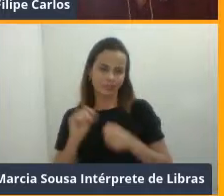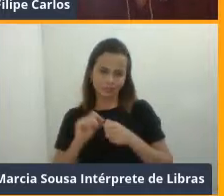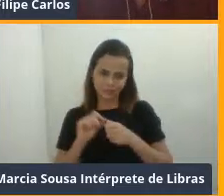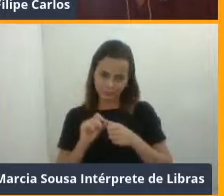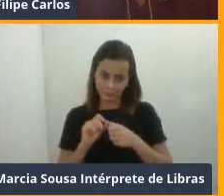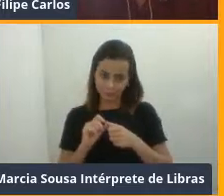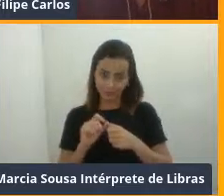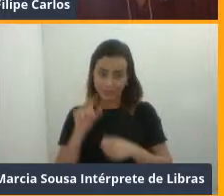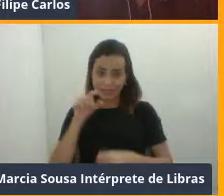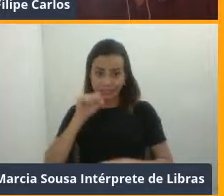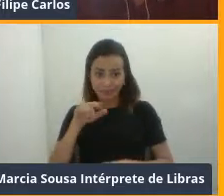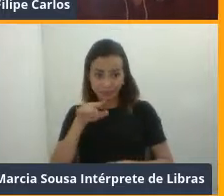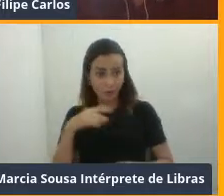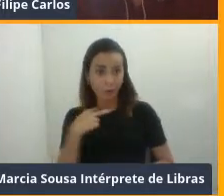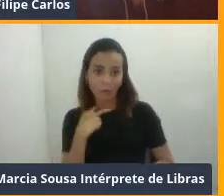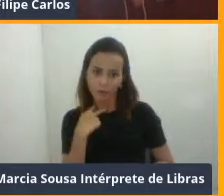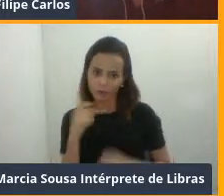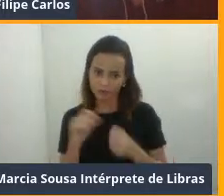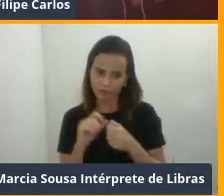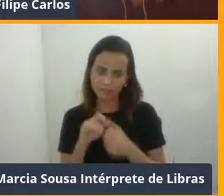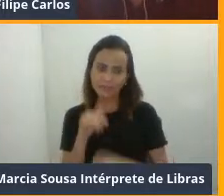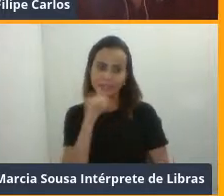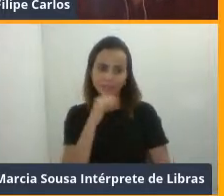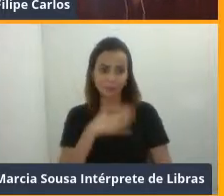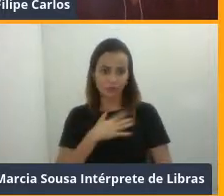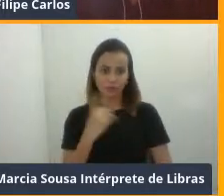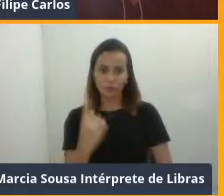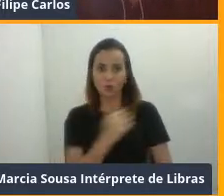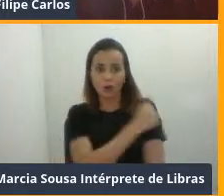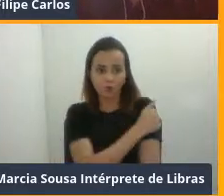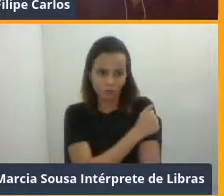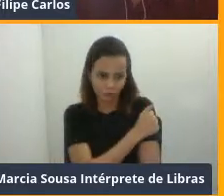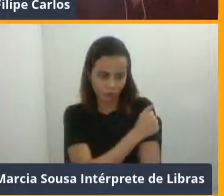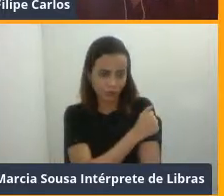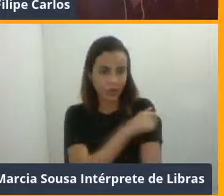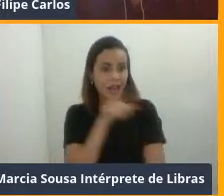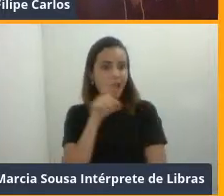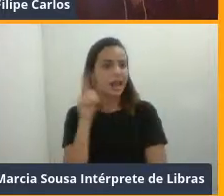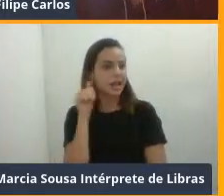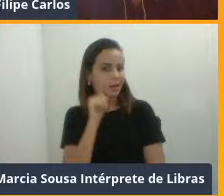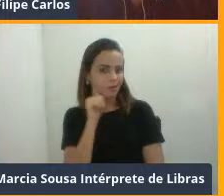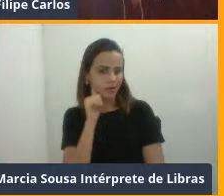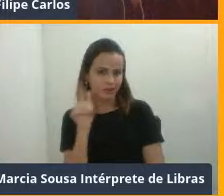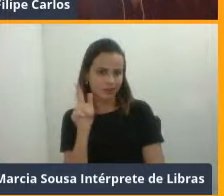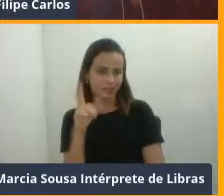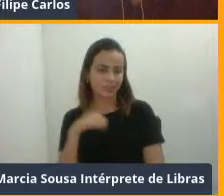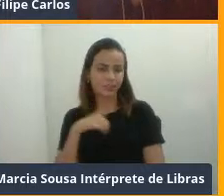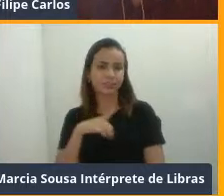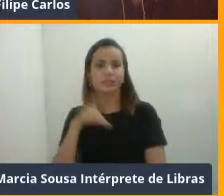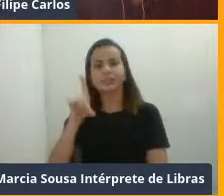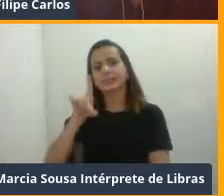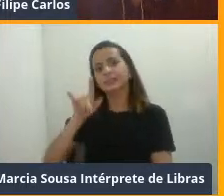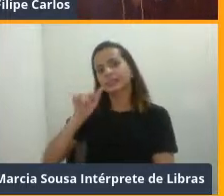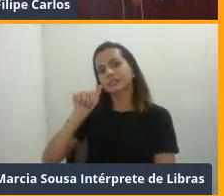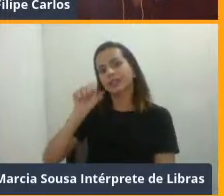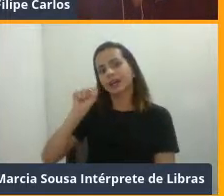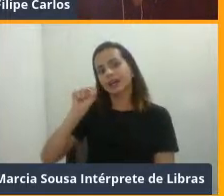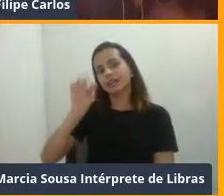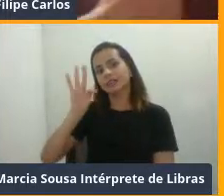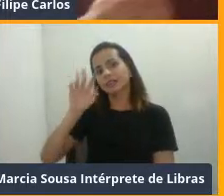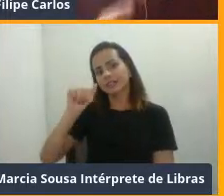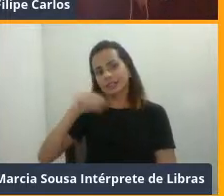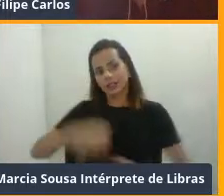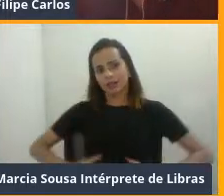Se você não puder fazer, como um exemplo que eu já tive de um aluno, ela tinha diástase abdominal, ela não poderia fazer